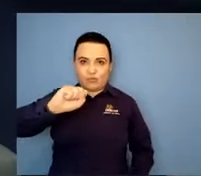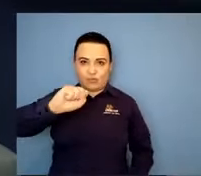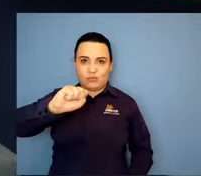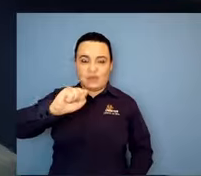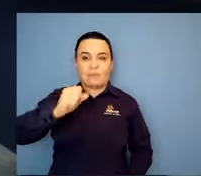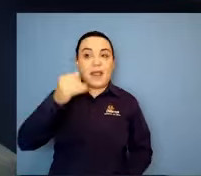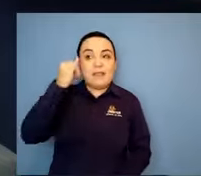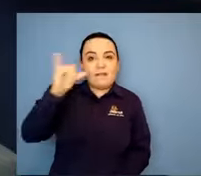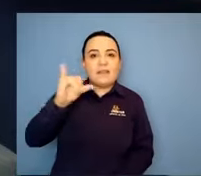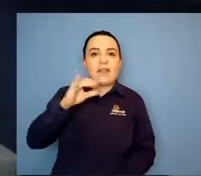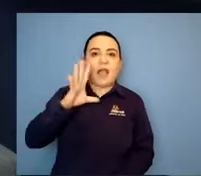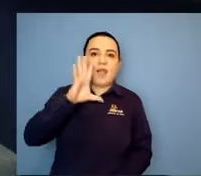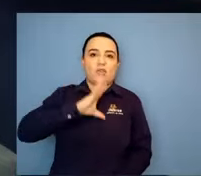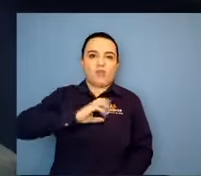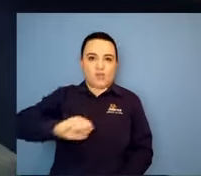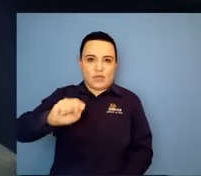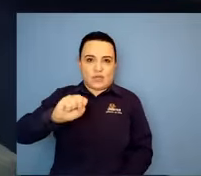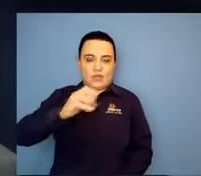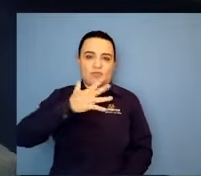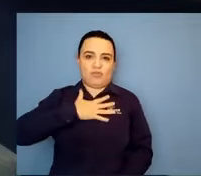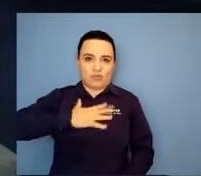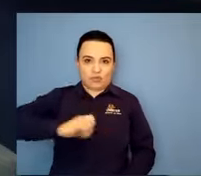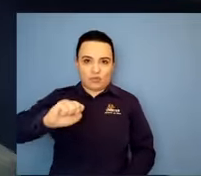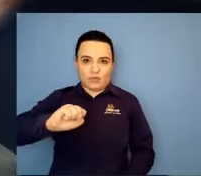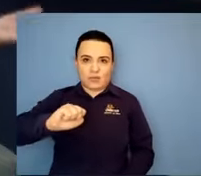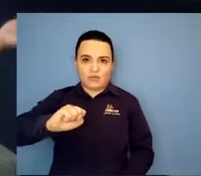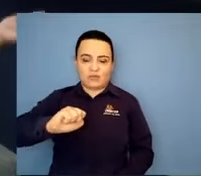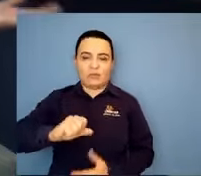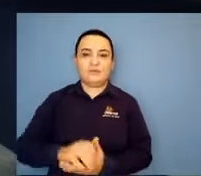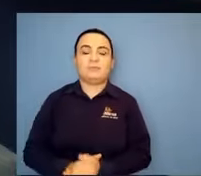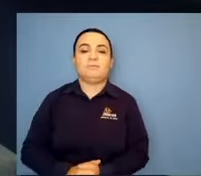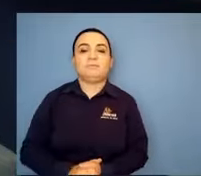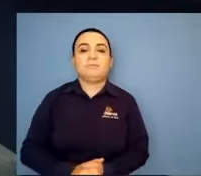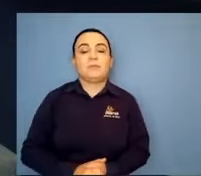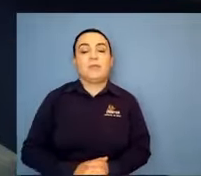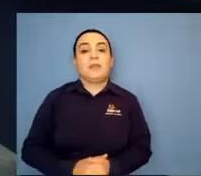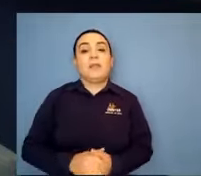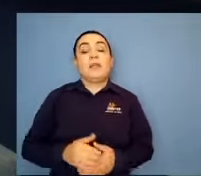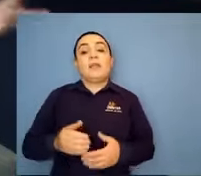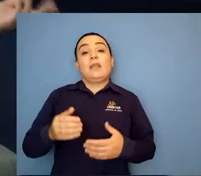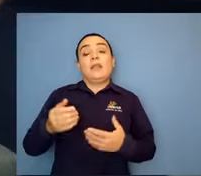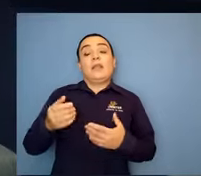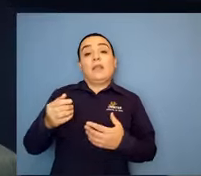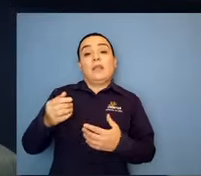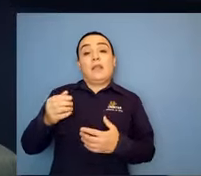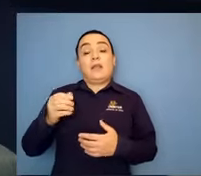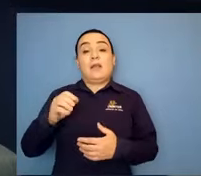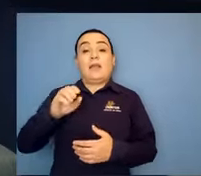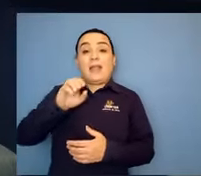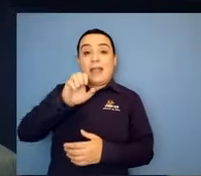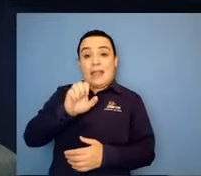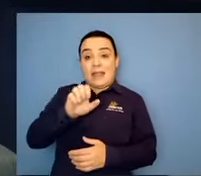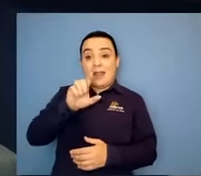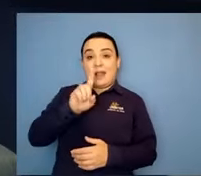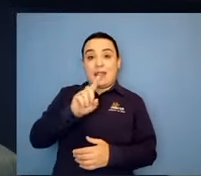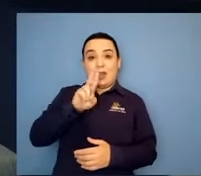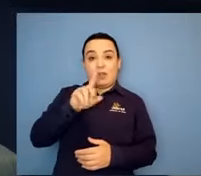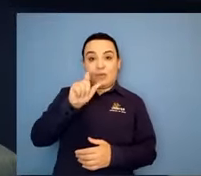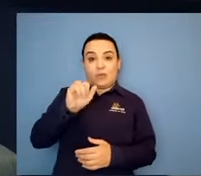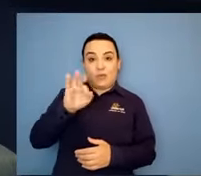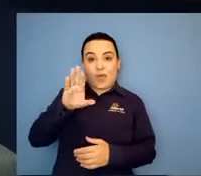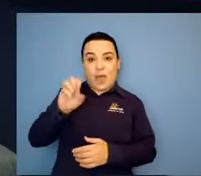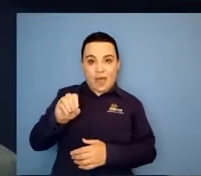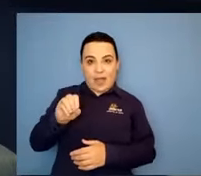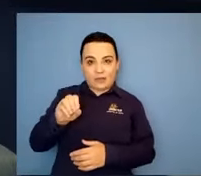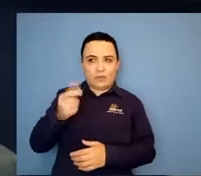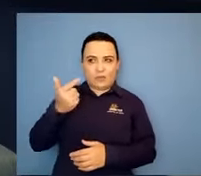transplante, né? E o Eduardo, filho. E o Eduardo, pai, abraçou a causa, fundou o Instituto. E eu comecei a trabalhar com ele.